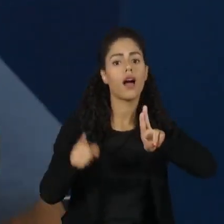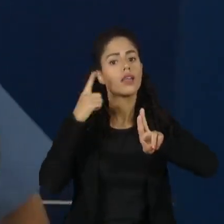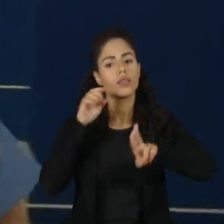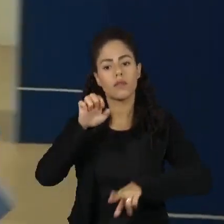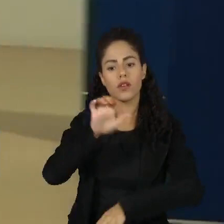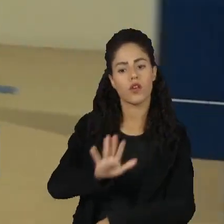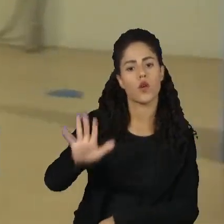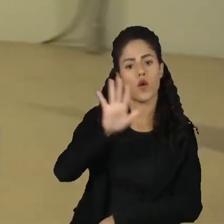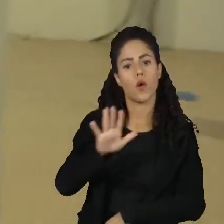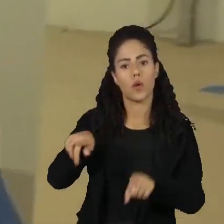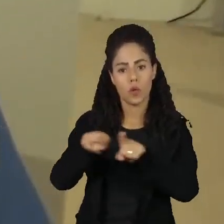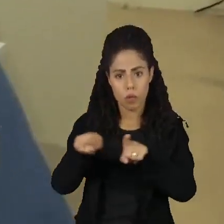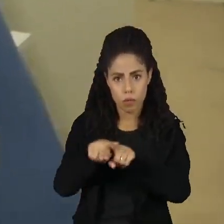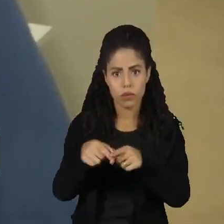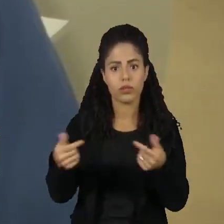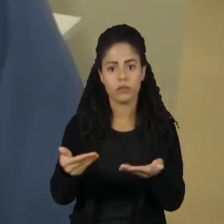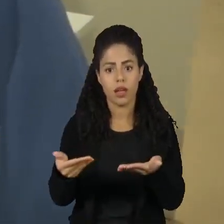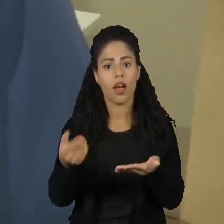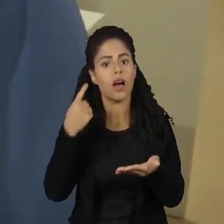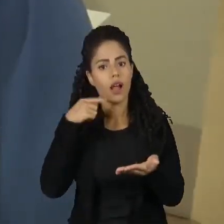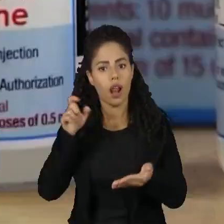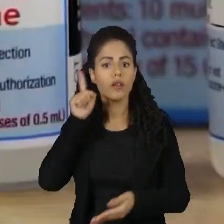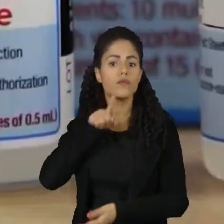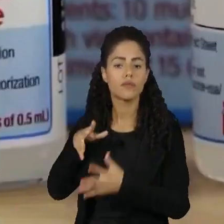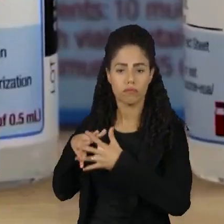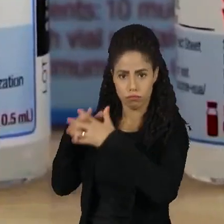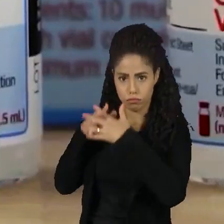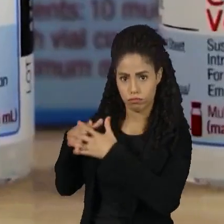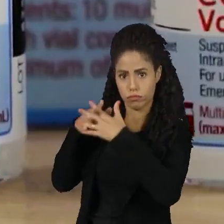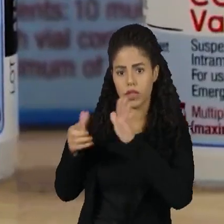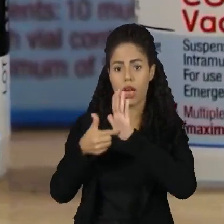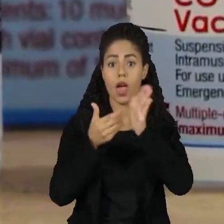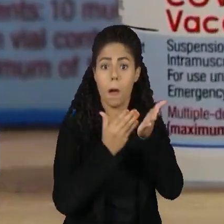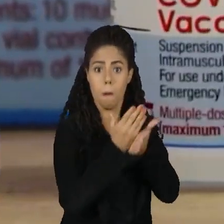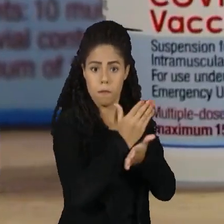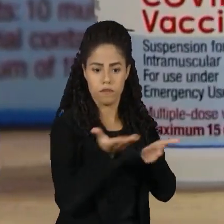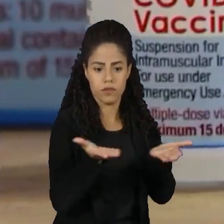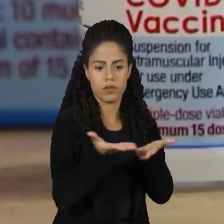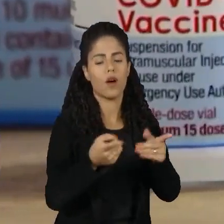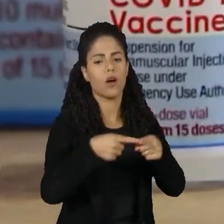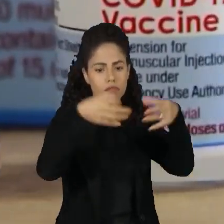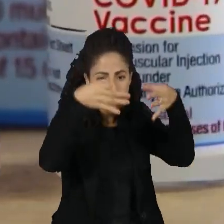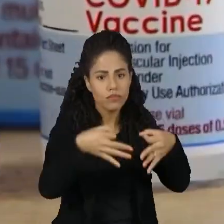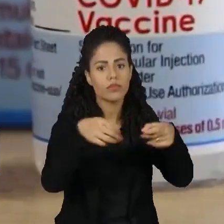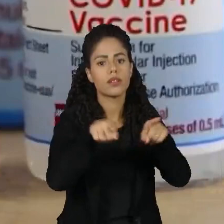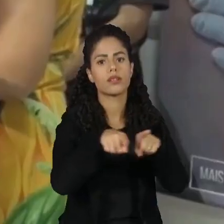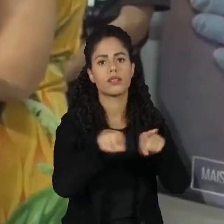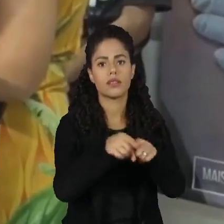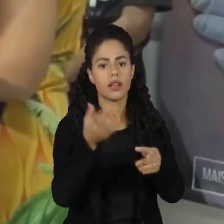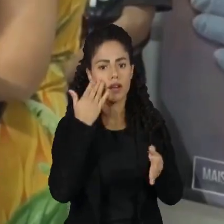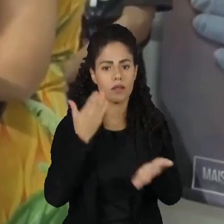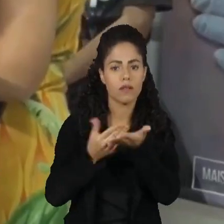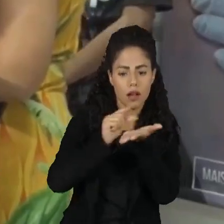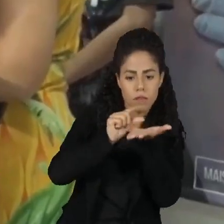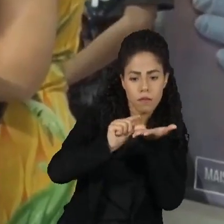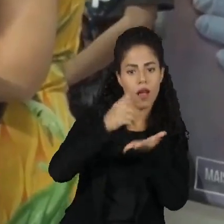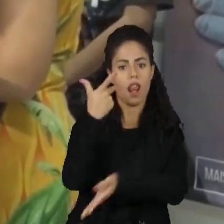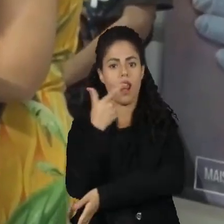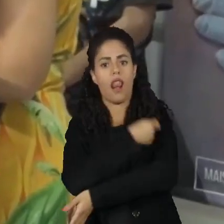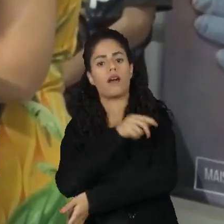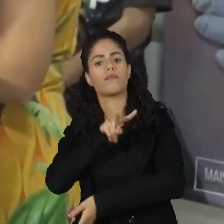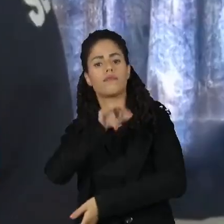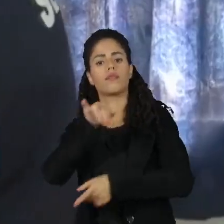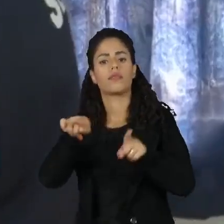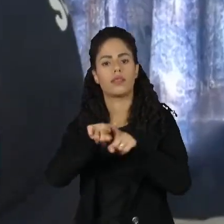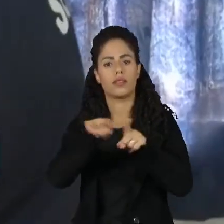Medicamentos e pela Agência Reguladora dos Estados Unidos. Com a aprovação do registro definitivo, a Spikevax poderá ser incorporada ao